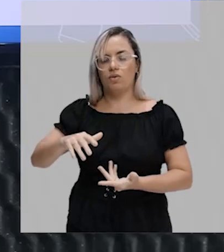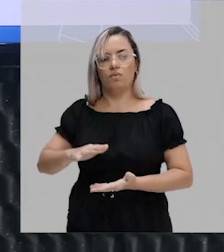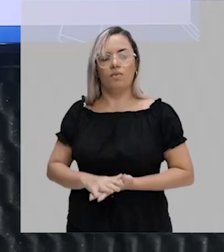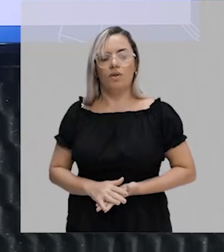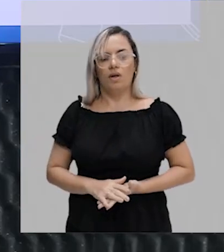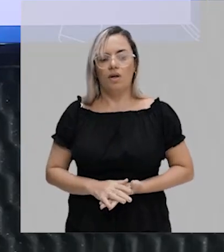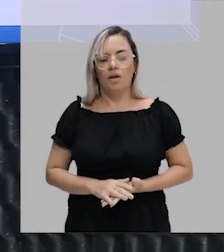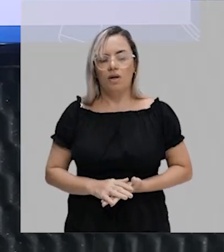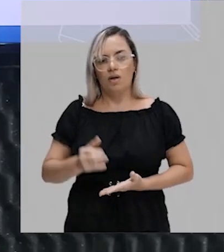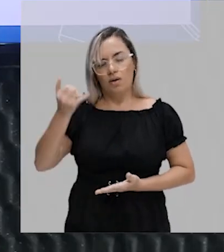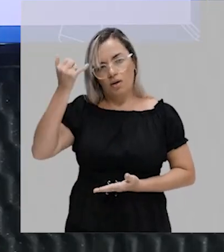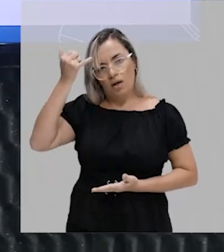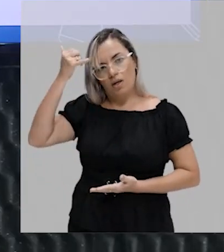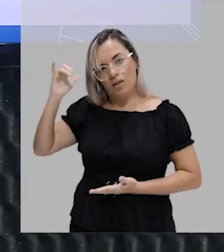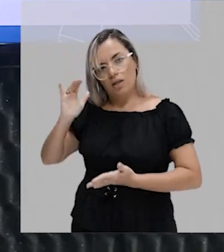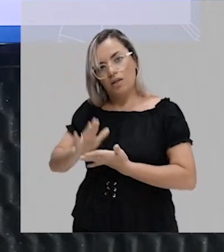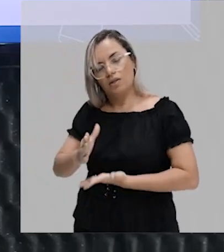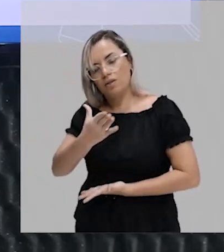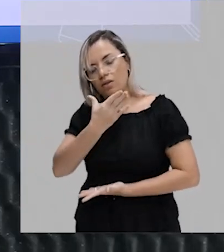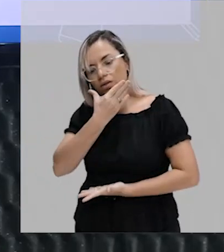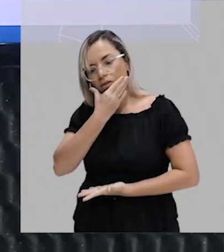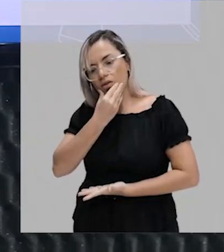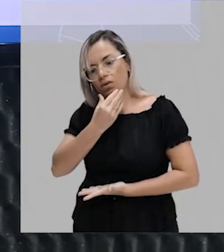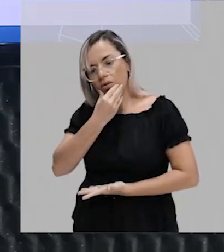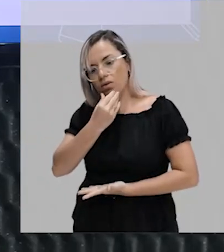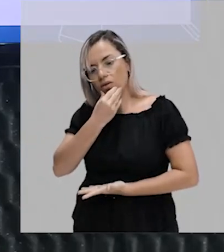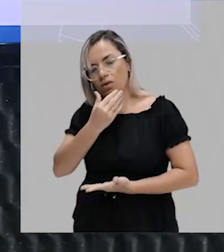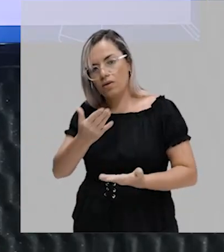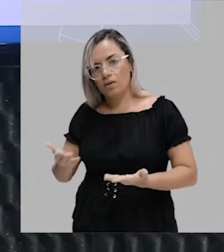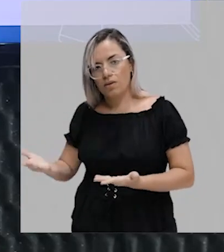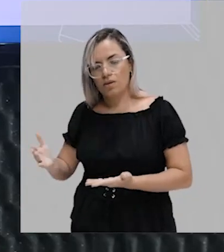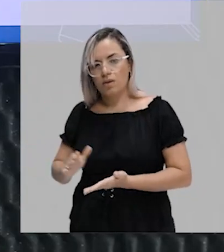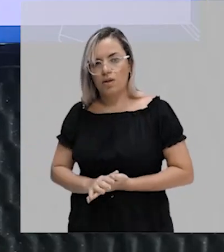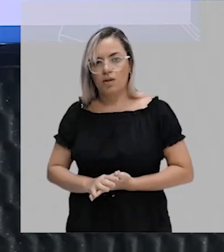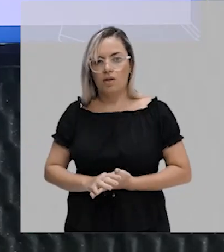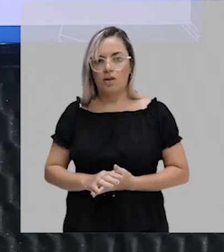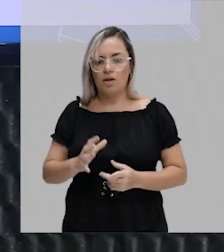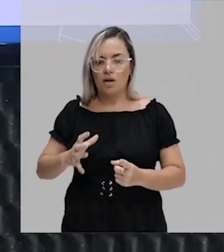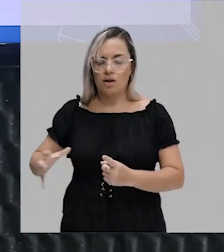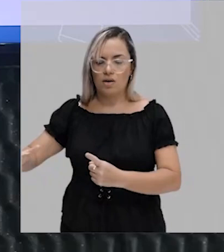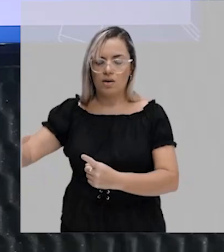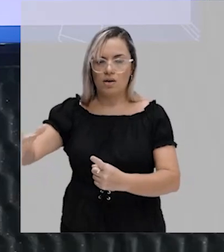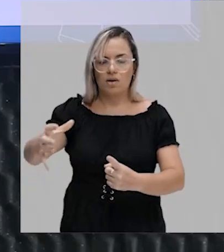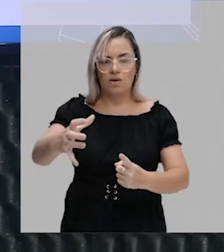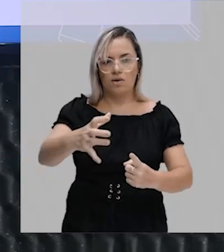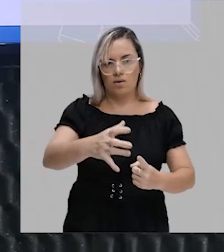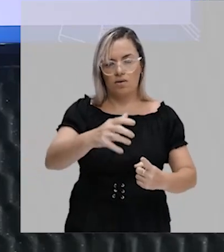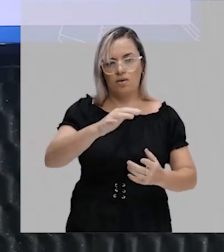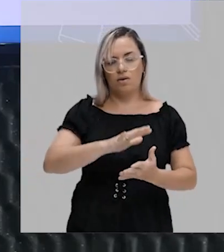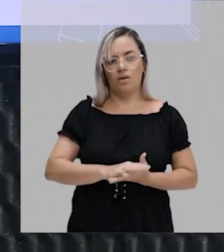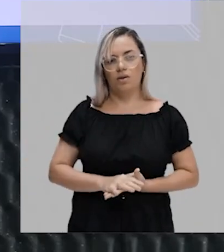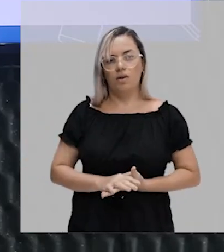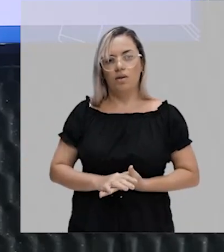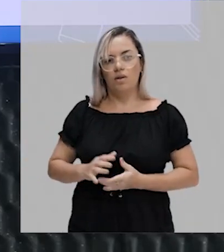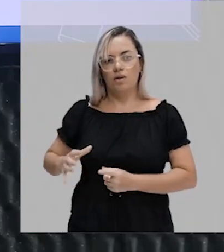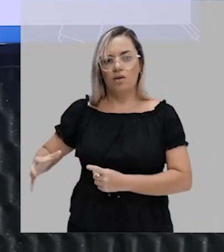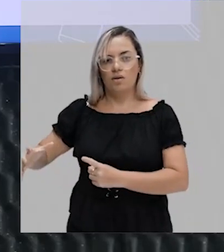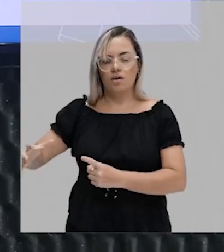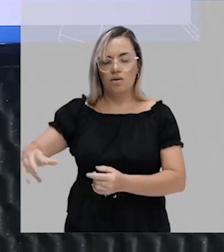e a ideia de ser homem passa por atender a determinados padrões que são variáveis,